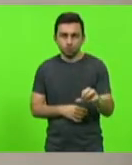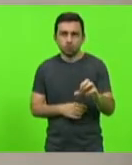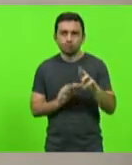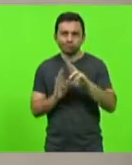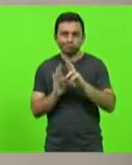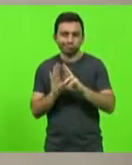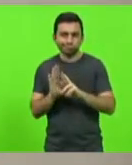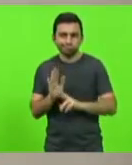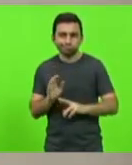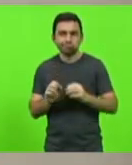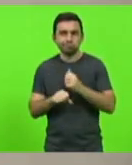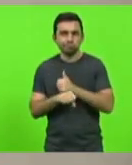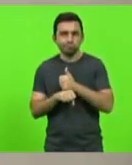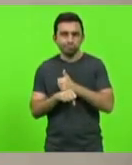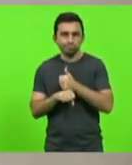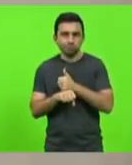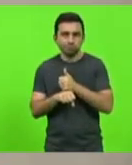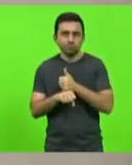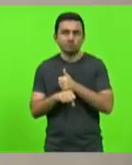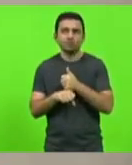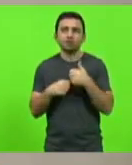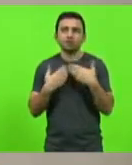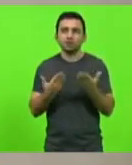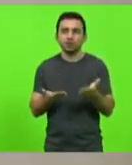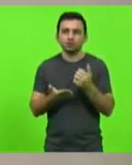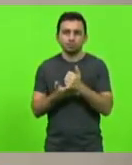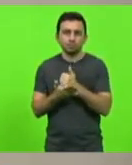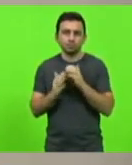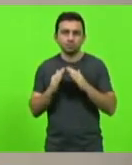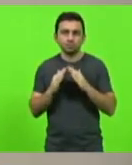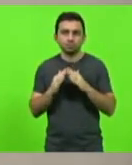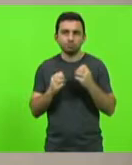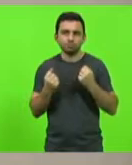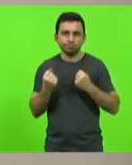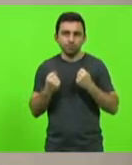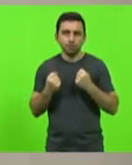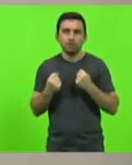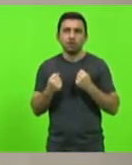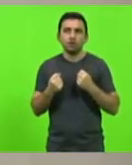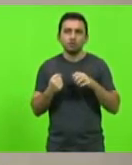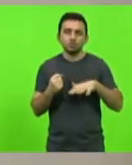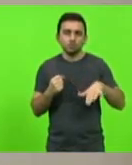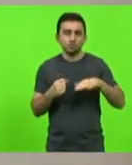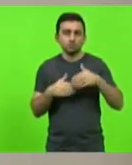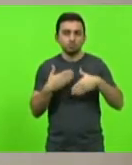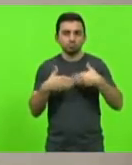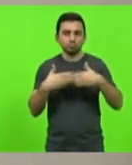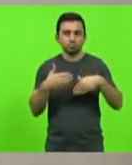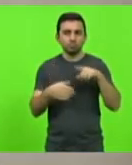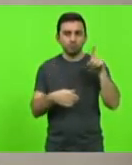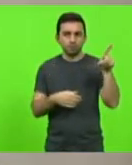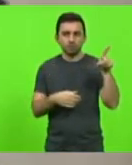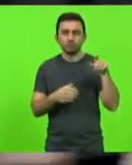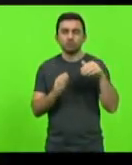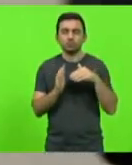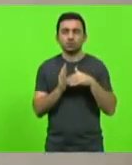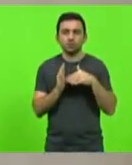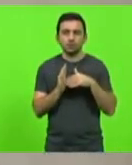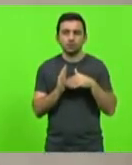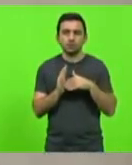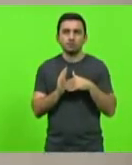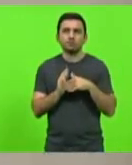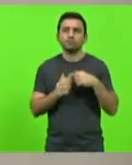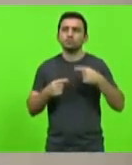profissão de despachante documentalista, em trâmito no Senado Federal, em discussão. Não havendo quem queira discutir, em